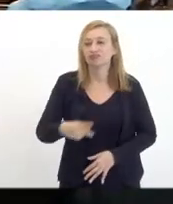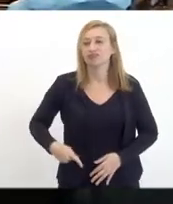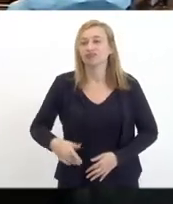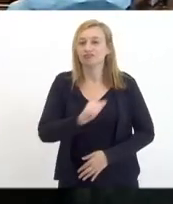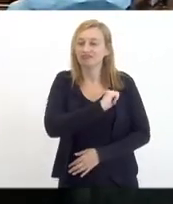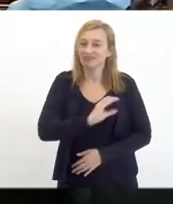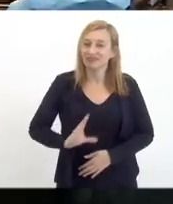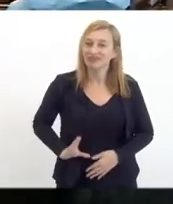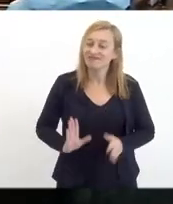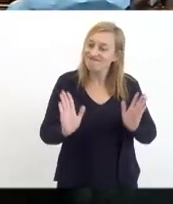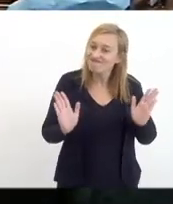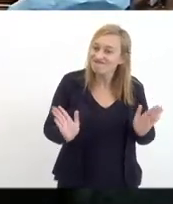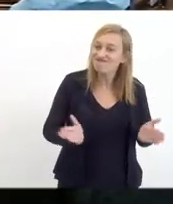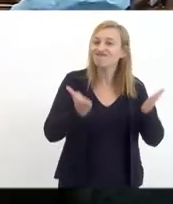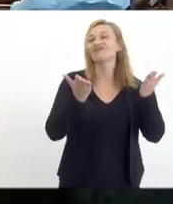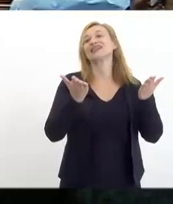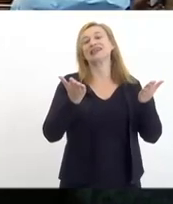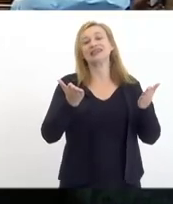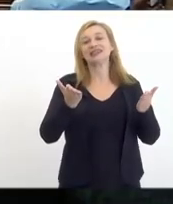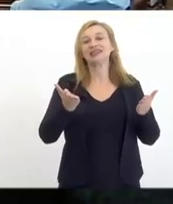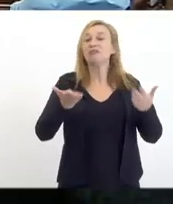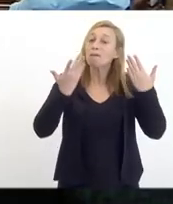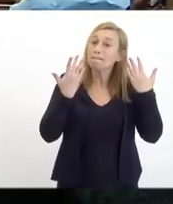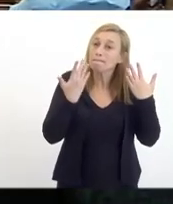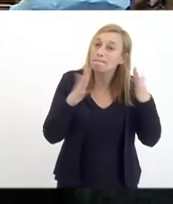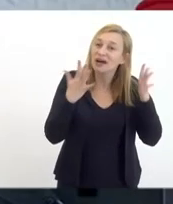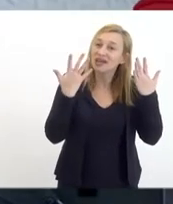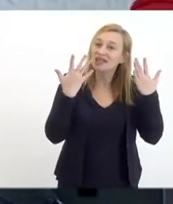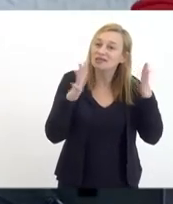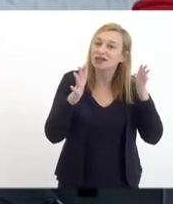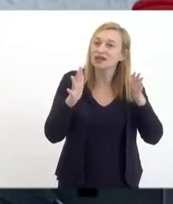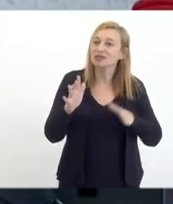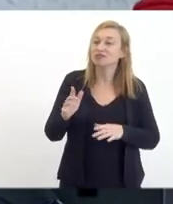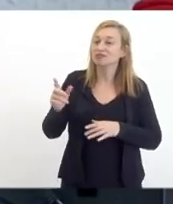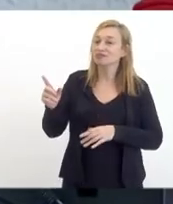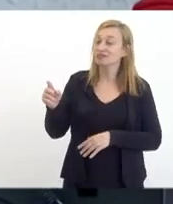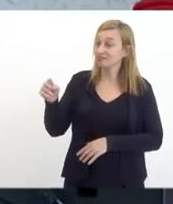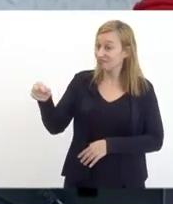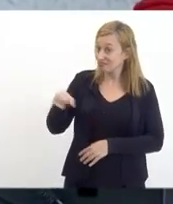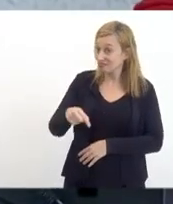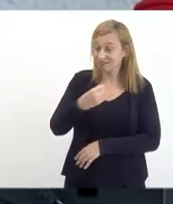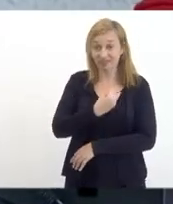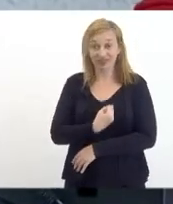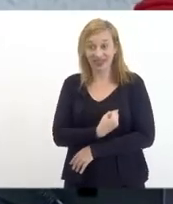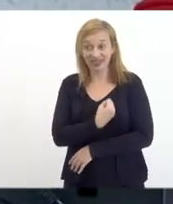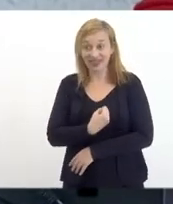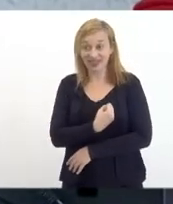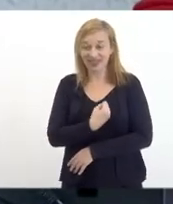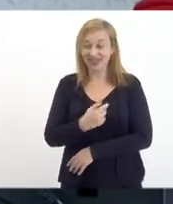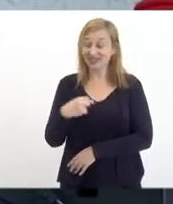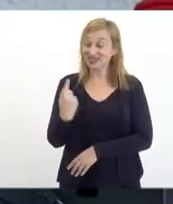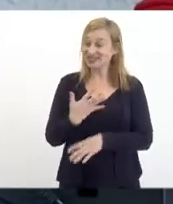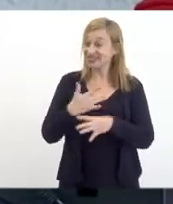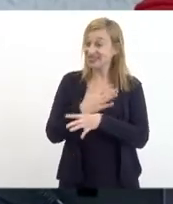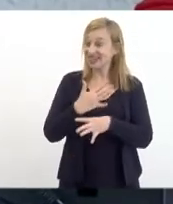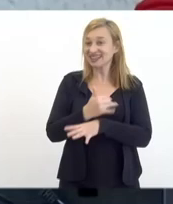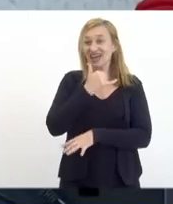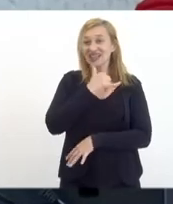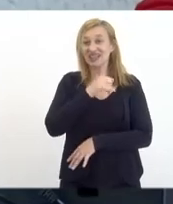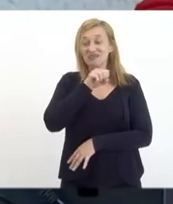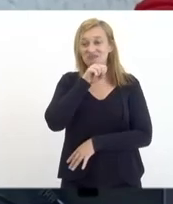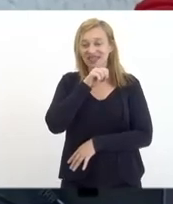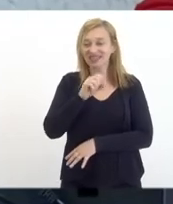Siciliano por essa iniciativa parabenizar por ser aqui em Itaguaí nossa cidade mãe da nossa cidade